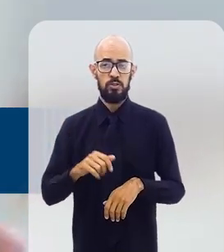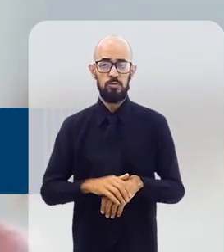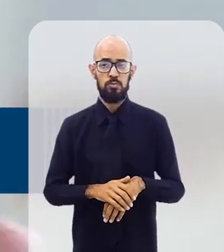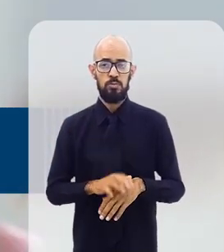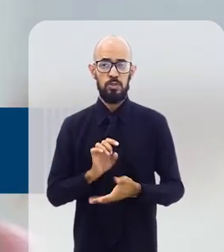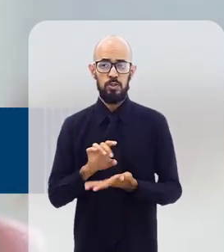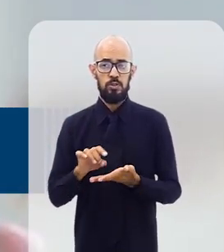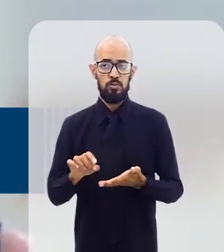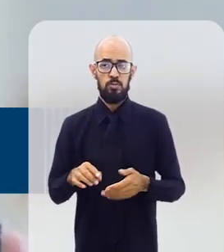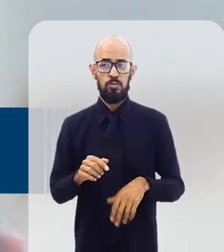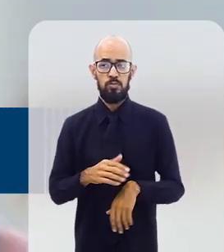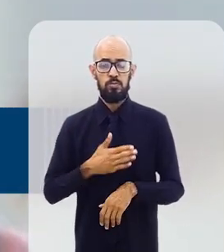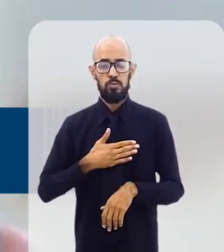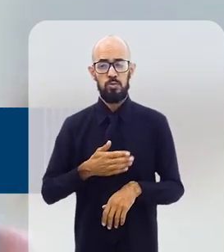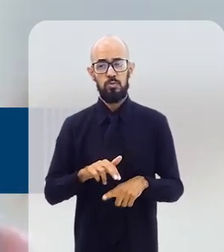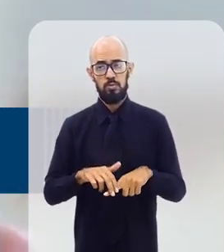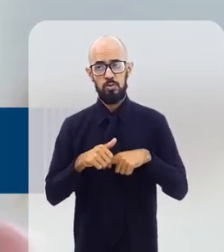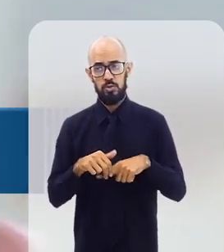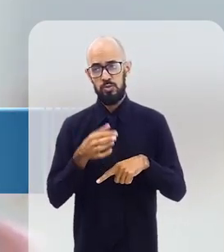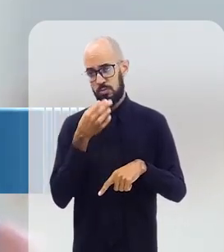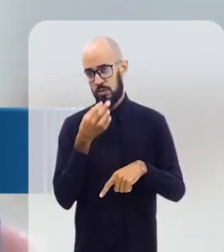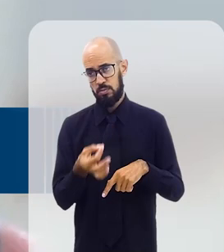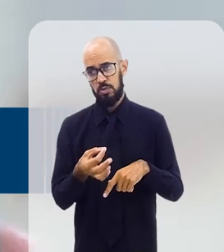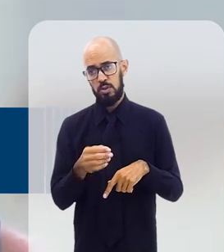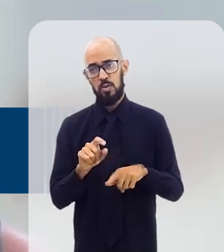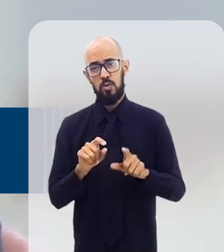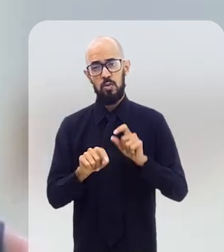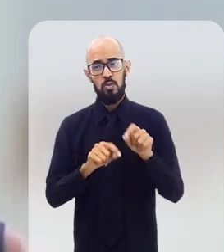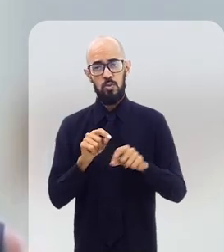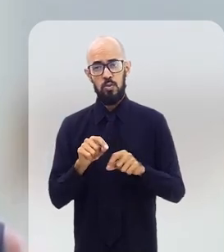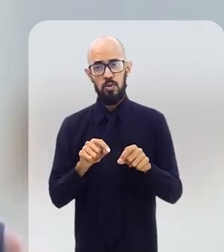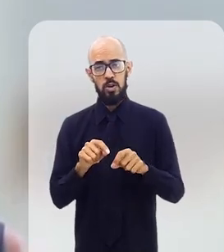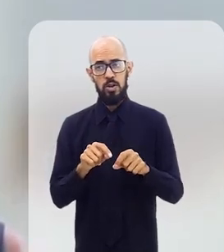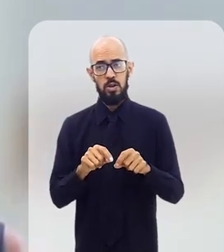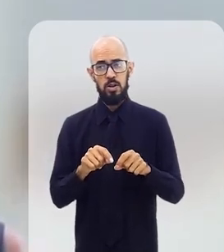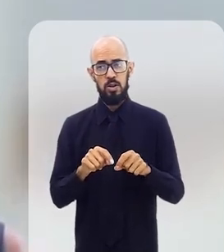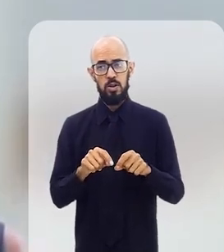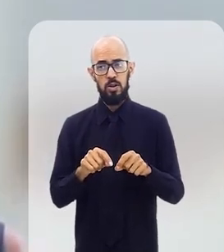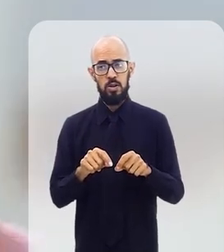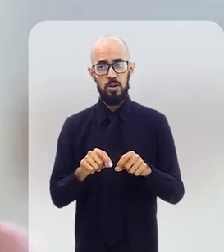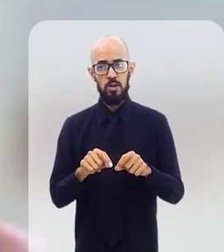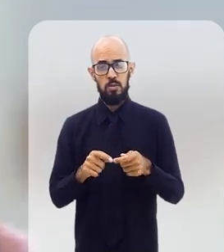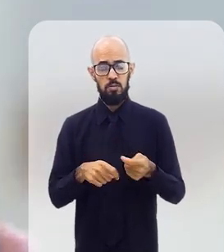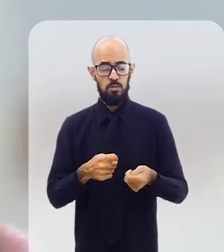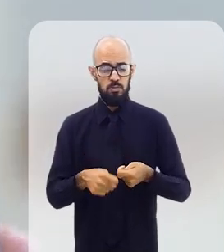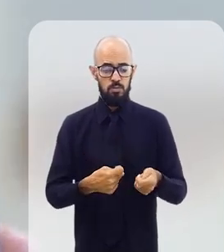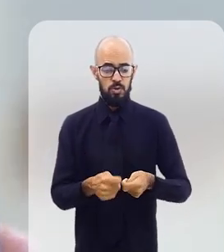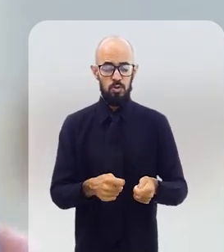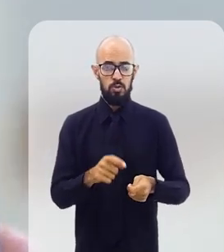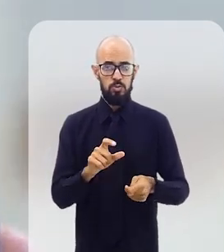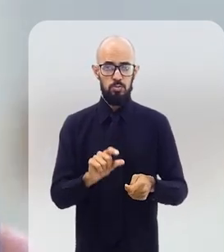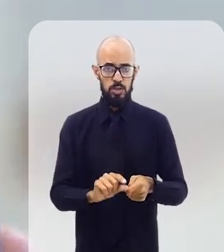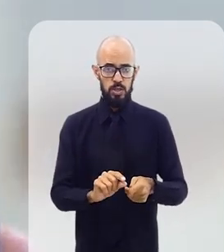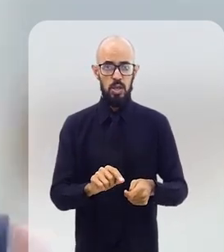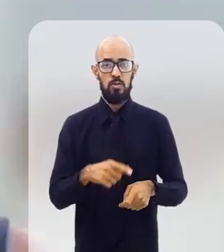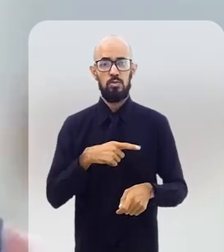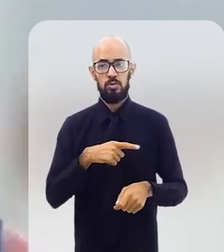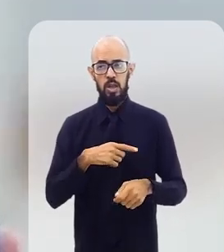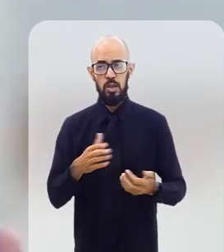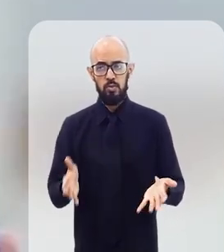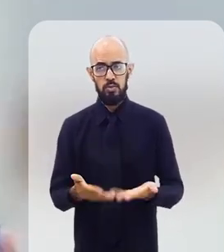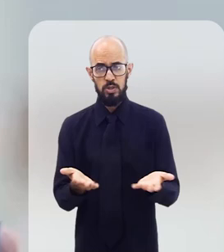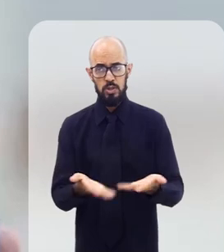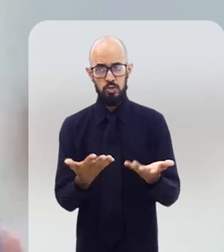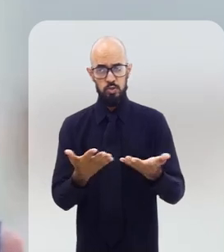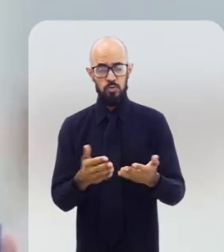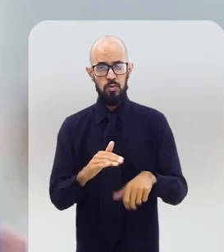né? Então, por isso que eu acho que, nesse ponto aí, o pequeno negócio, assim, é um incentivo a